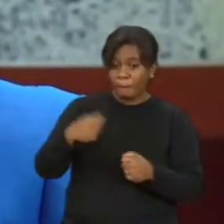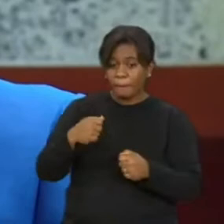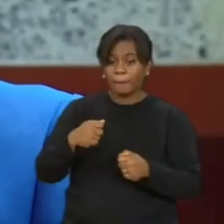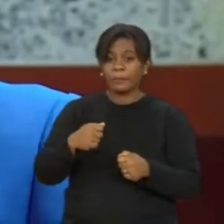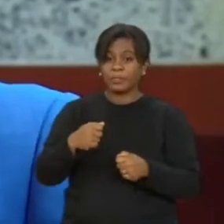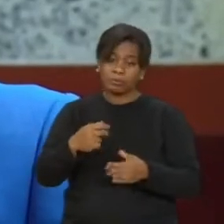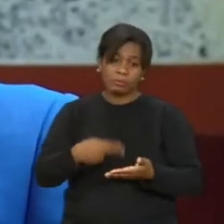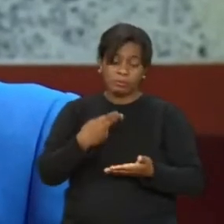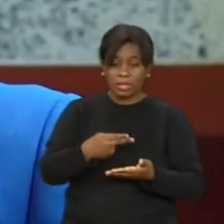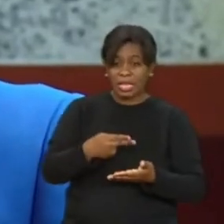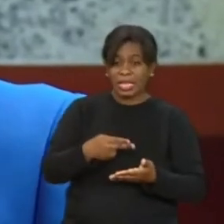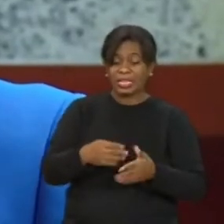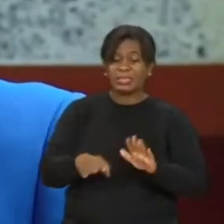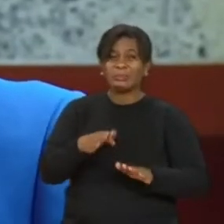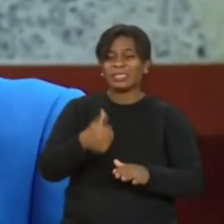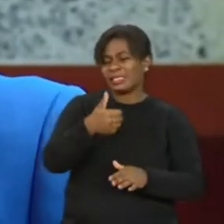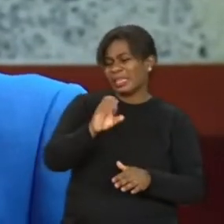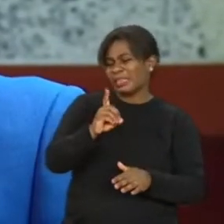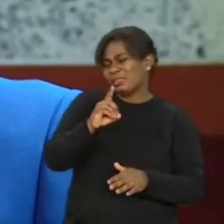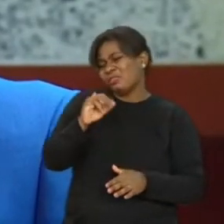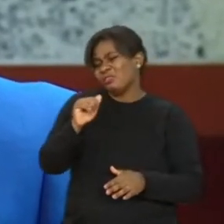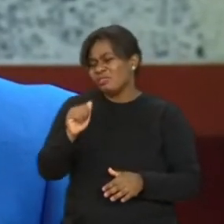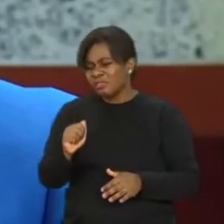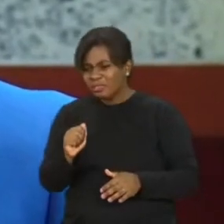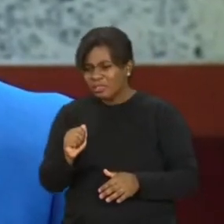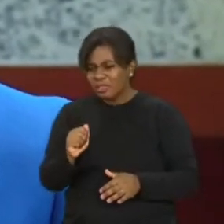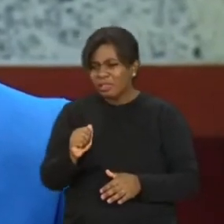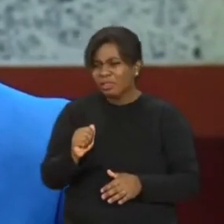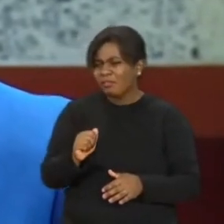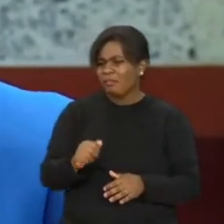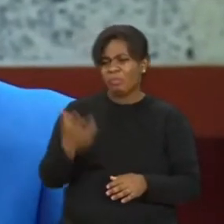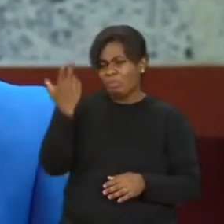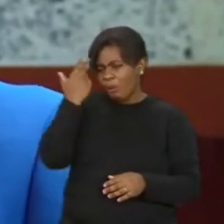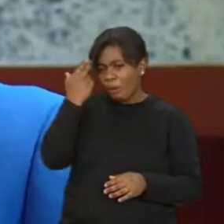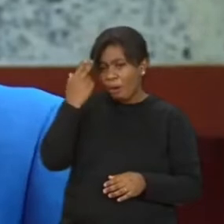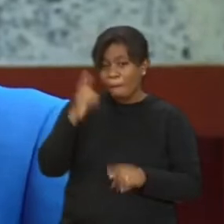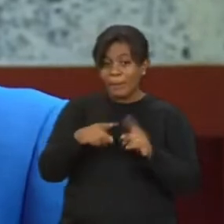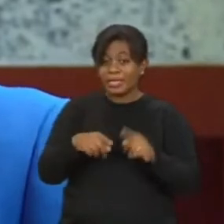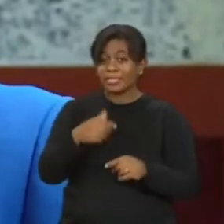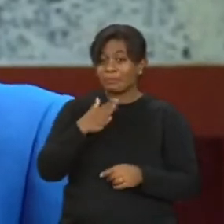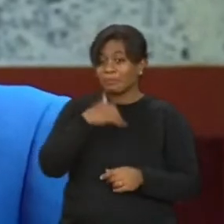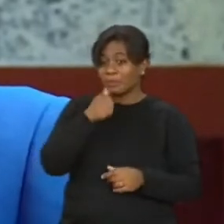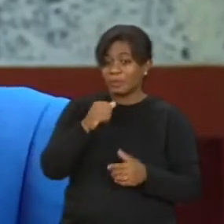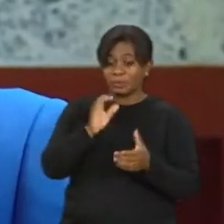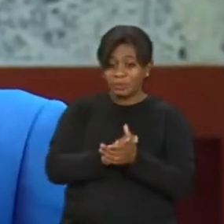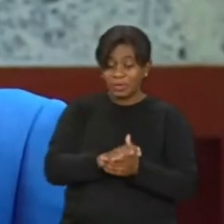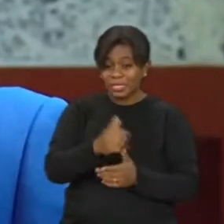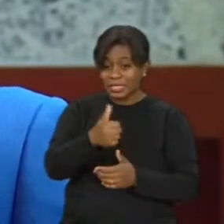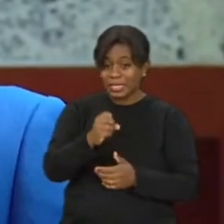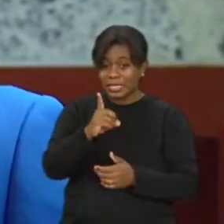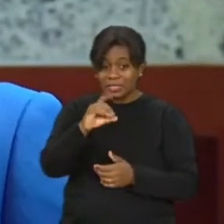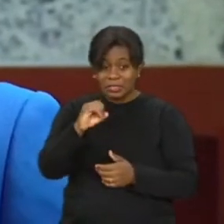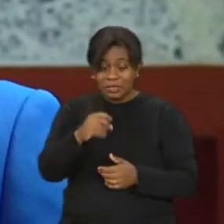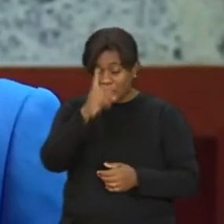10 dias a pessoa volta para casa recuperada. Só que no caso dela, há 10 dias de internação no hospital, ela contraiu uma bactéria